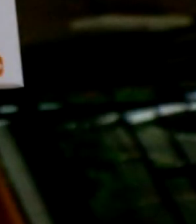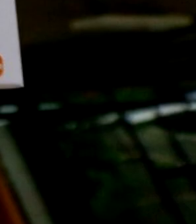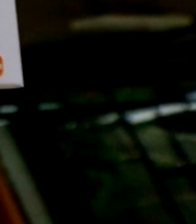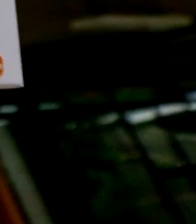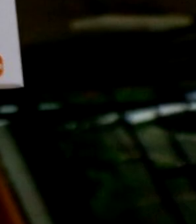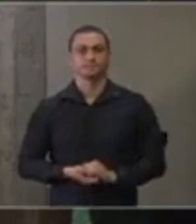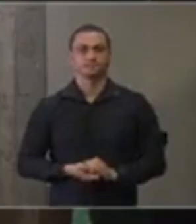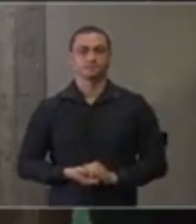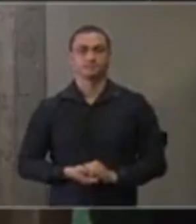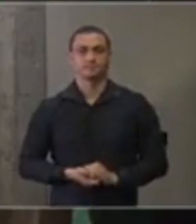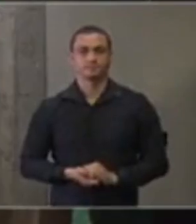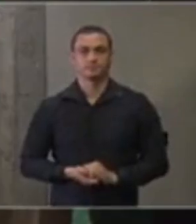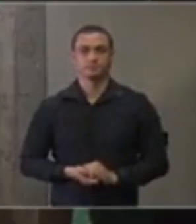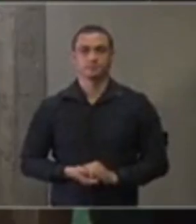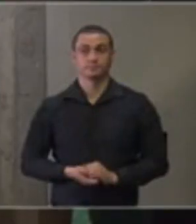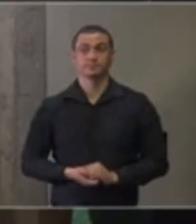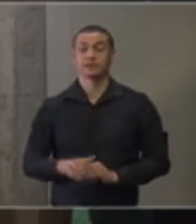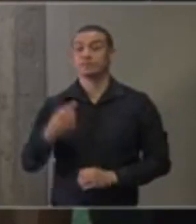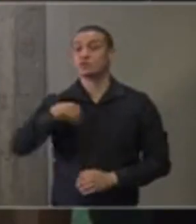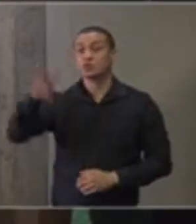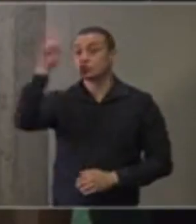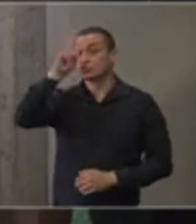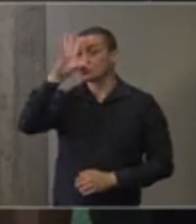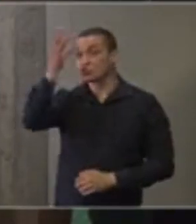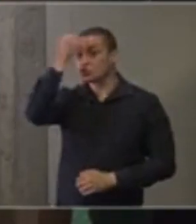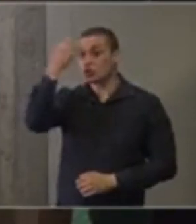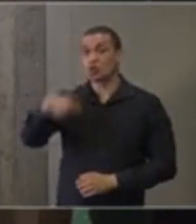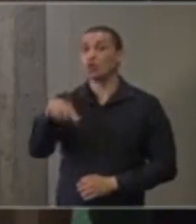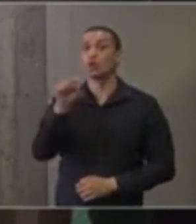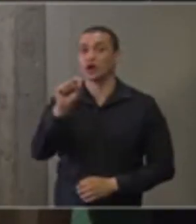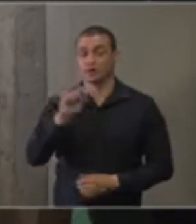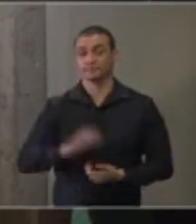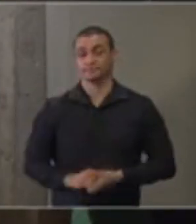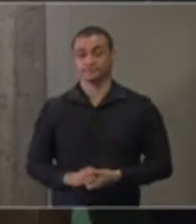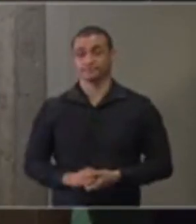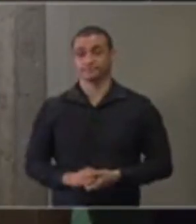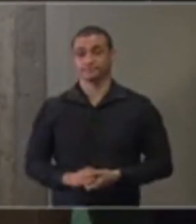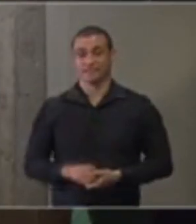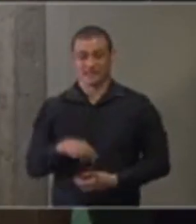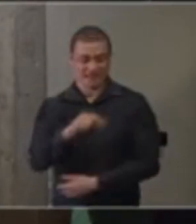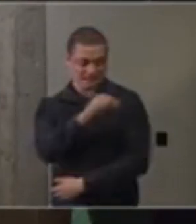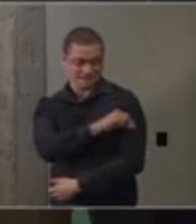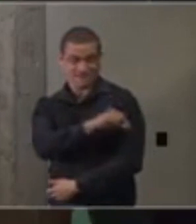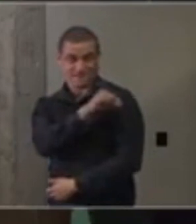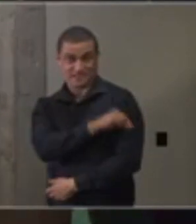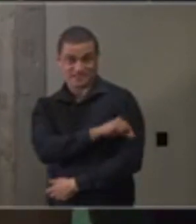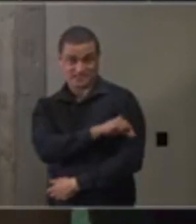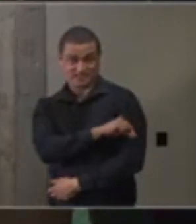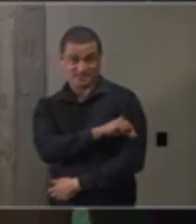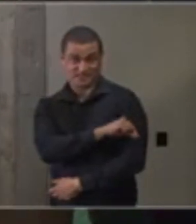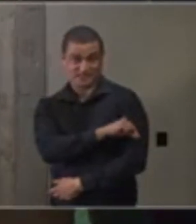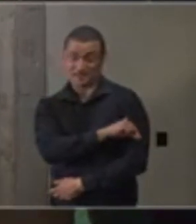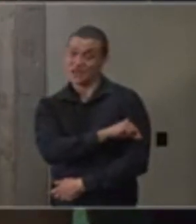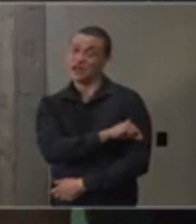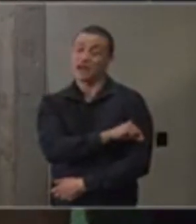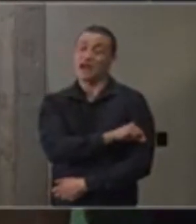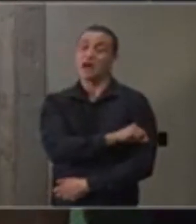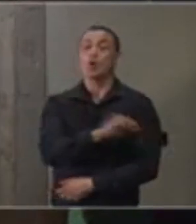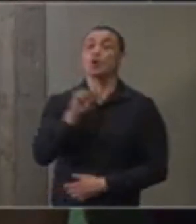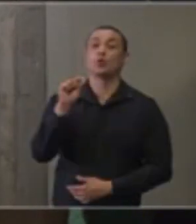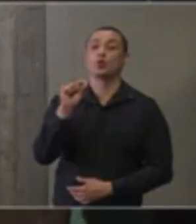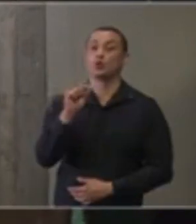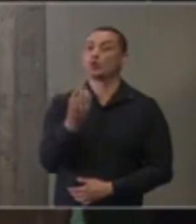da vacina Coronavac. Temos que lembrar, governador, que uma vacina tem um papel